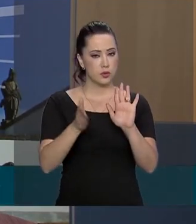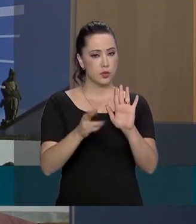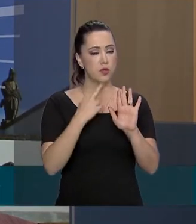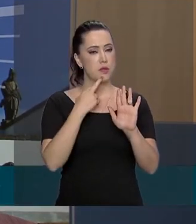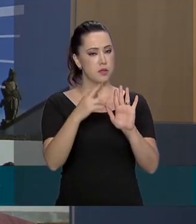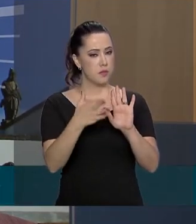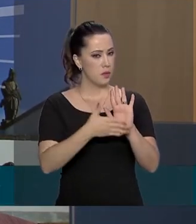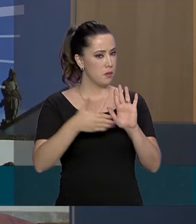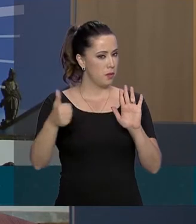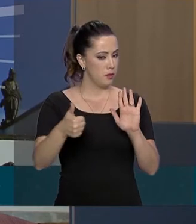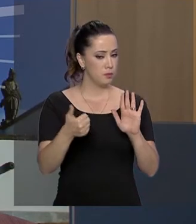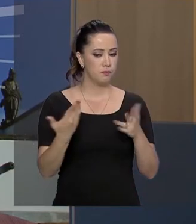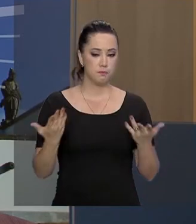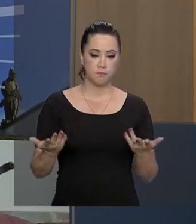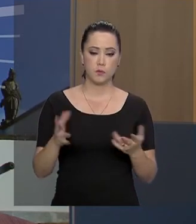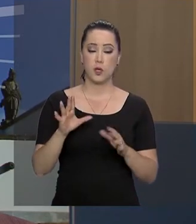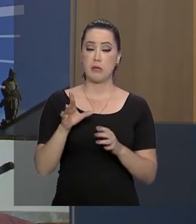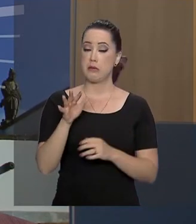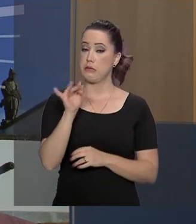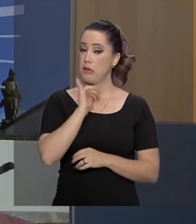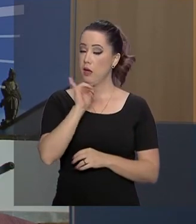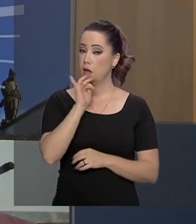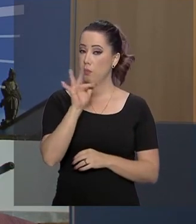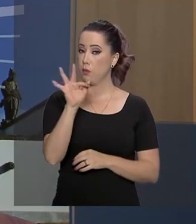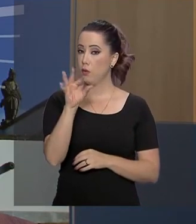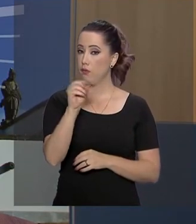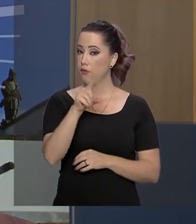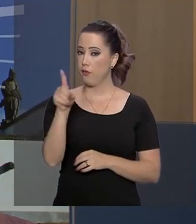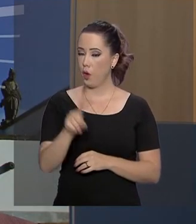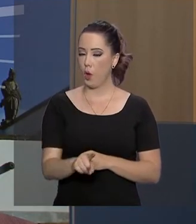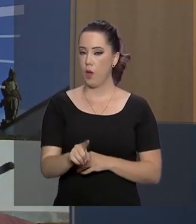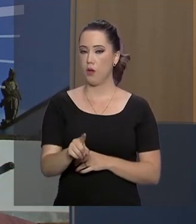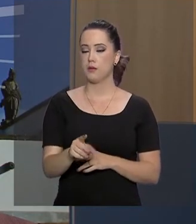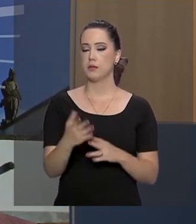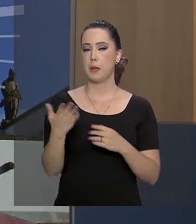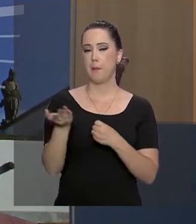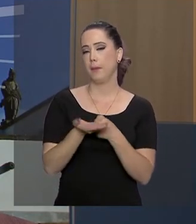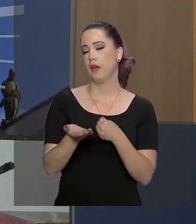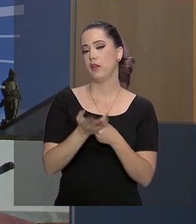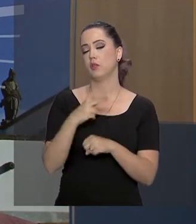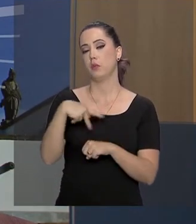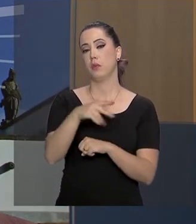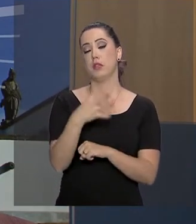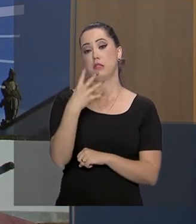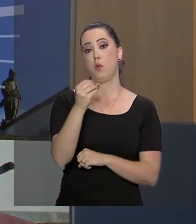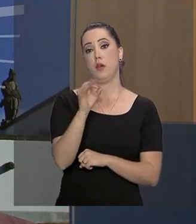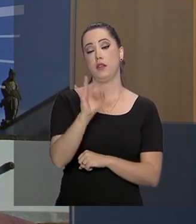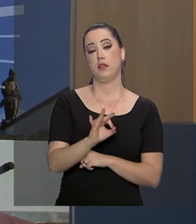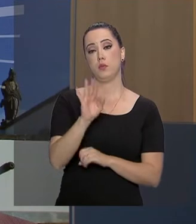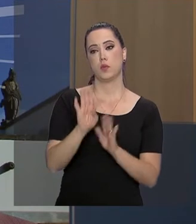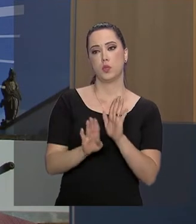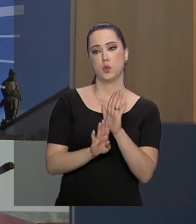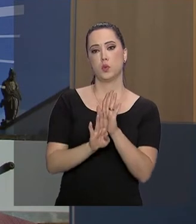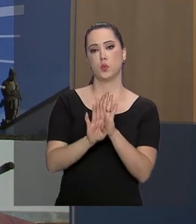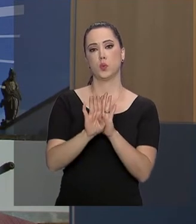resultado prático disso. Foz do Iguaçu, por exemplo, é uma média entre os quatro países de crescimento de 40%.